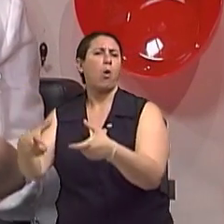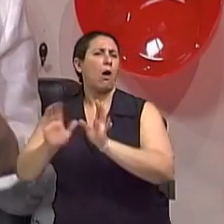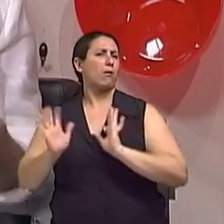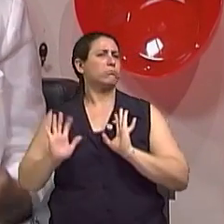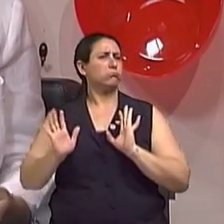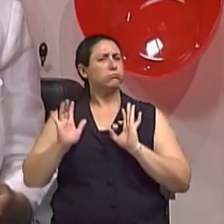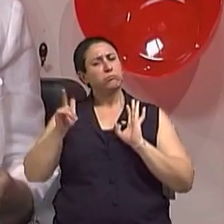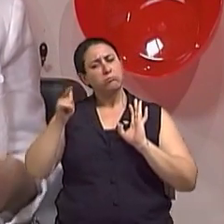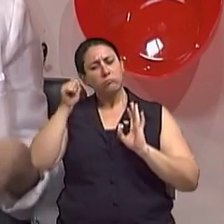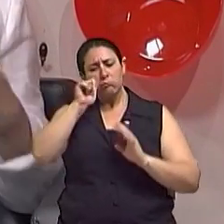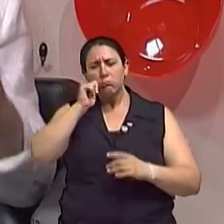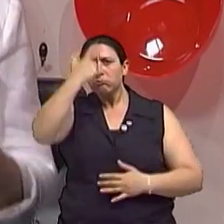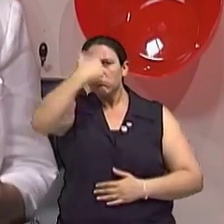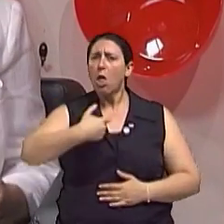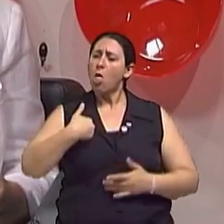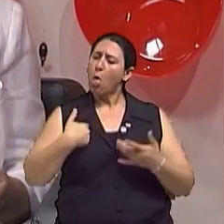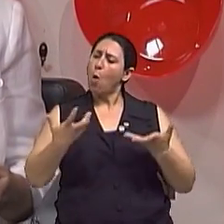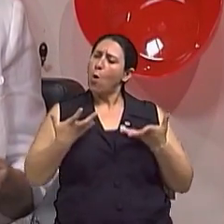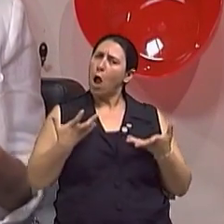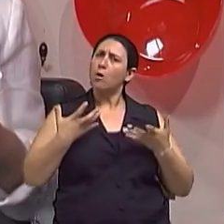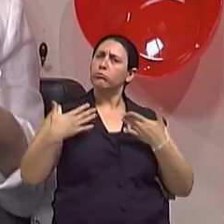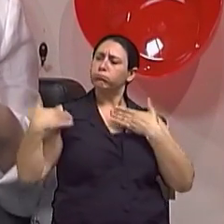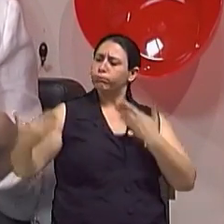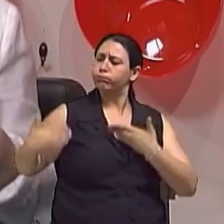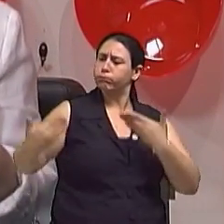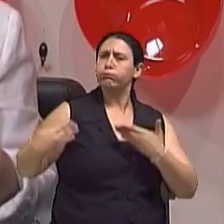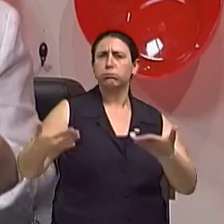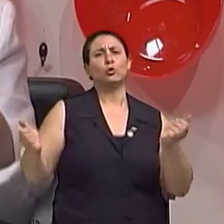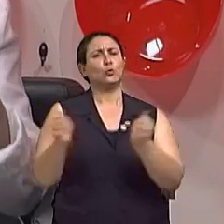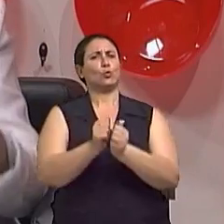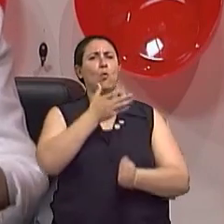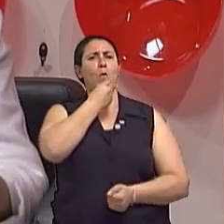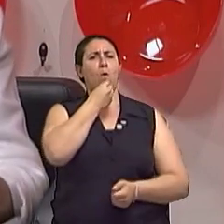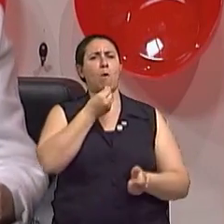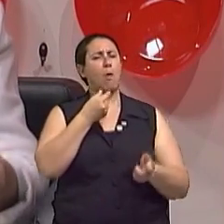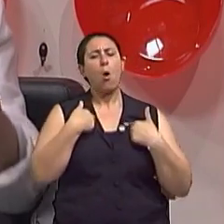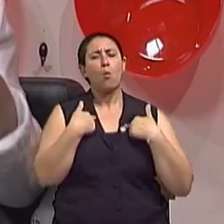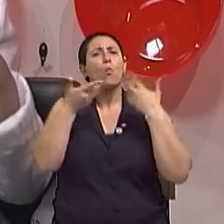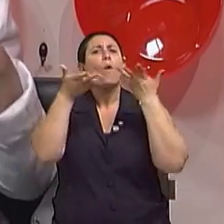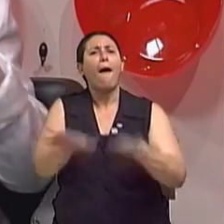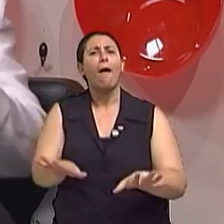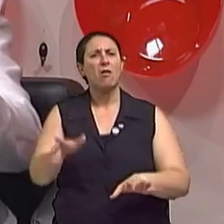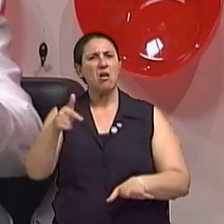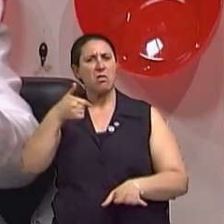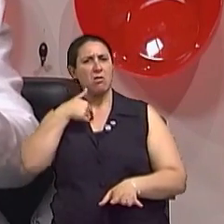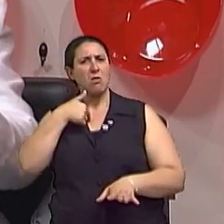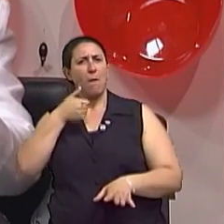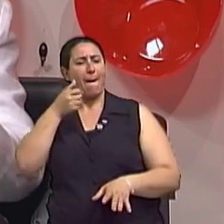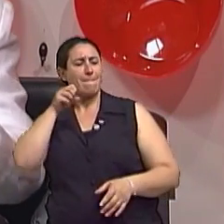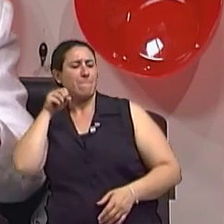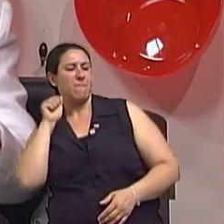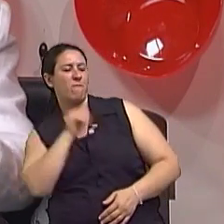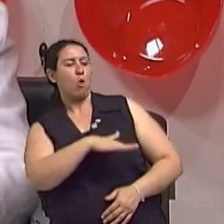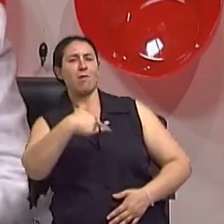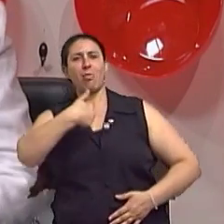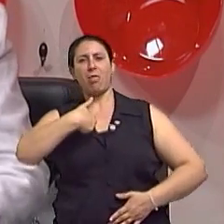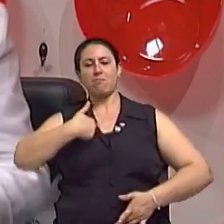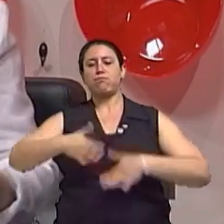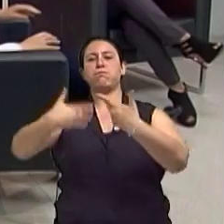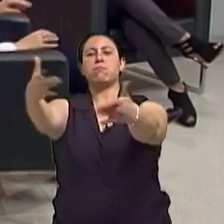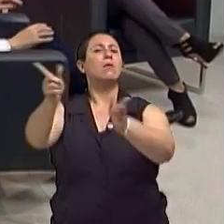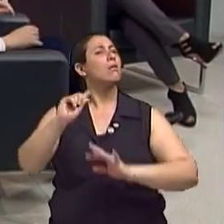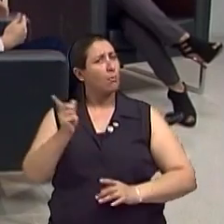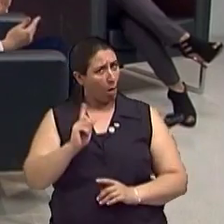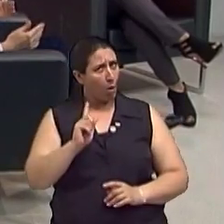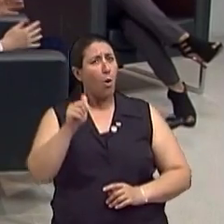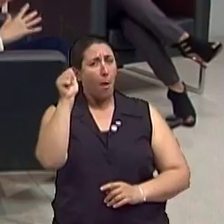um lugar que também nos pertence e pode nos pertencer. Então, nós não queremos nos igualar aos homens. Nós queremos lutar ao lado dos homens. Vamos dizer assim. Exatamente. A gente